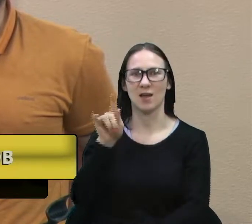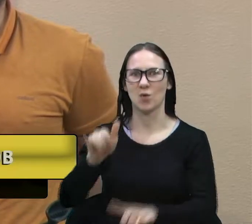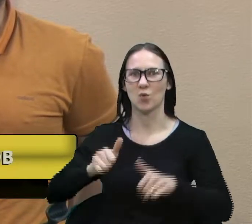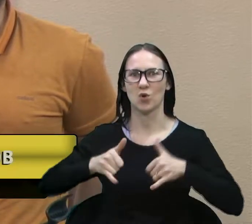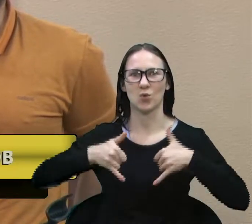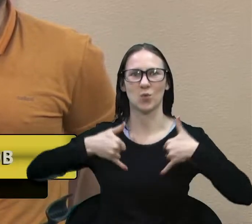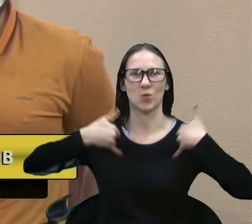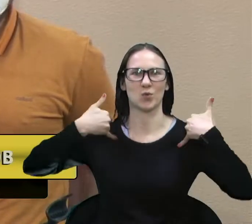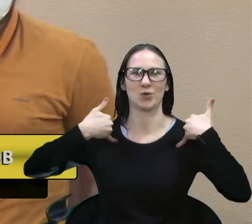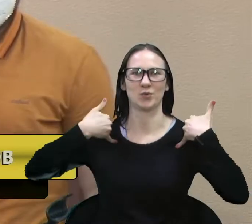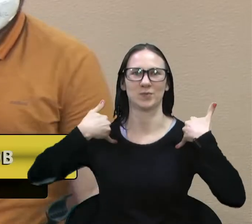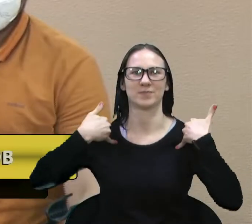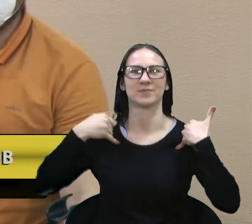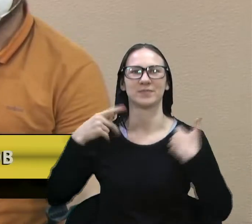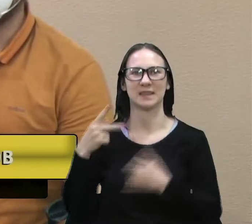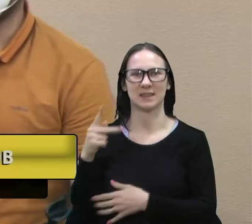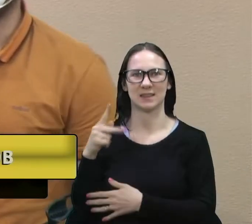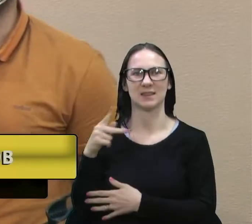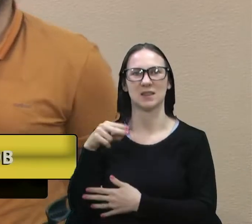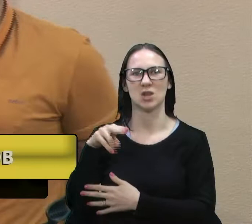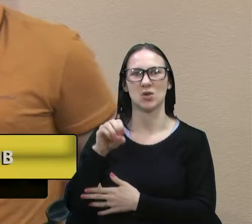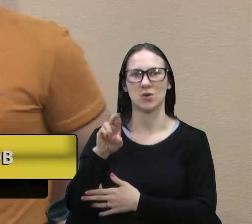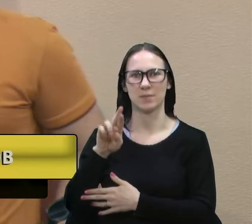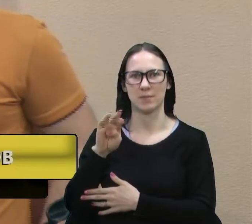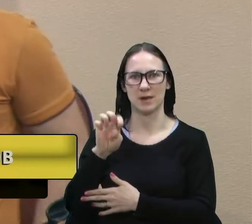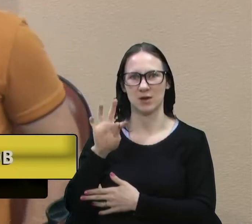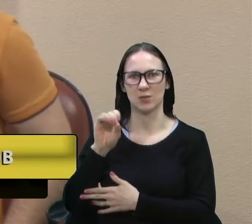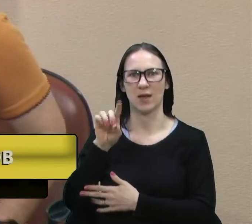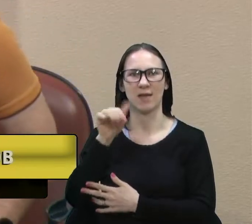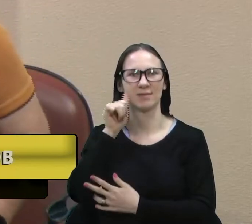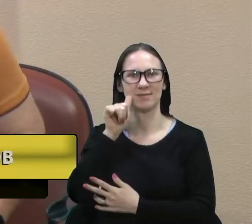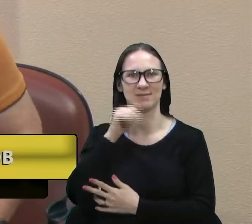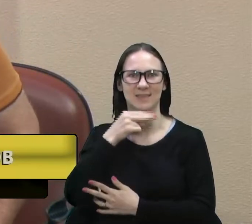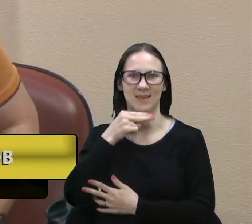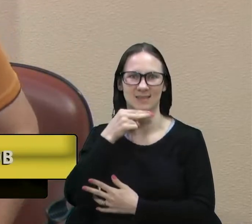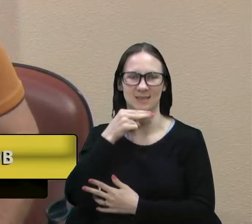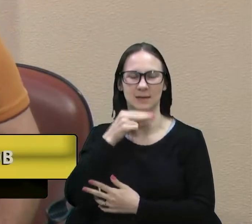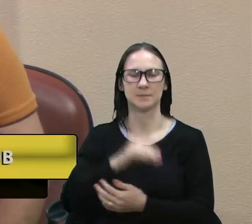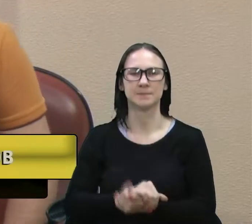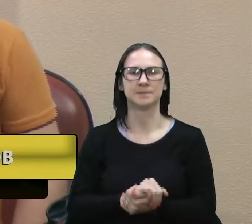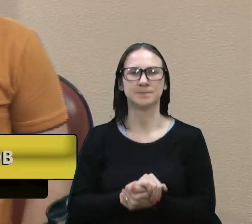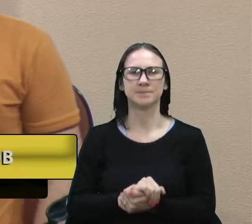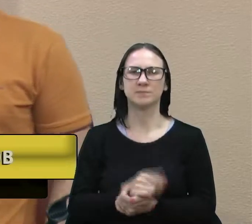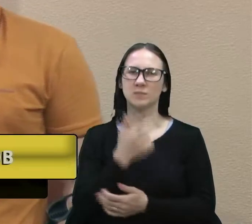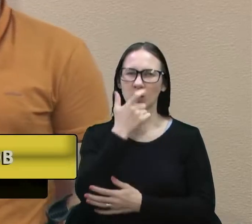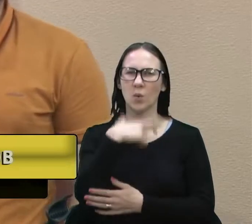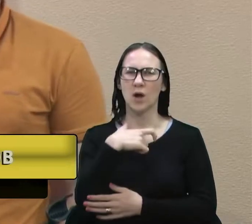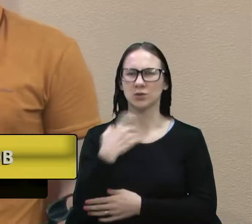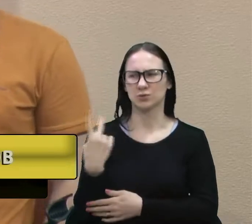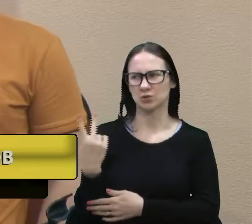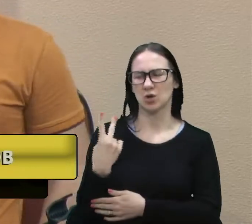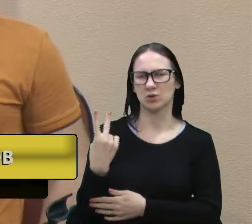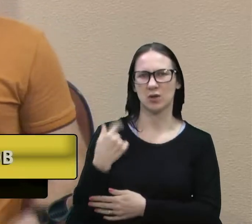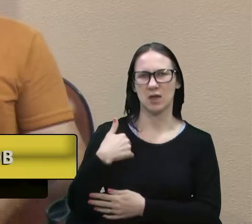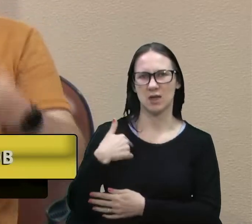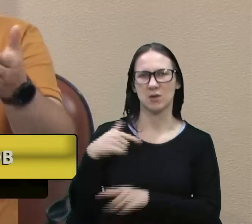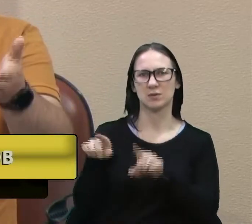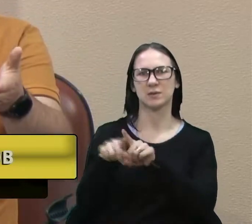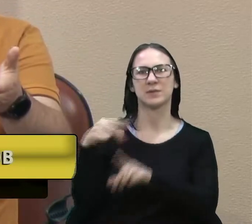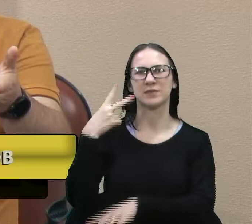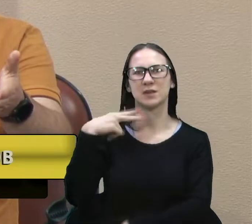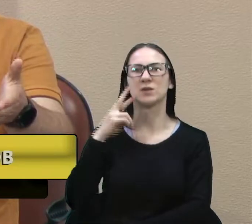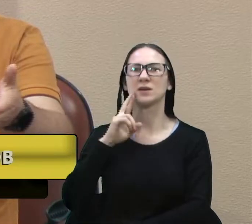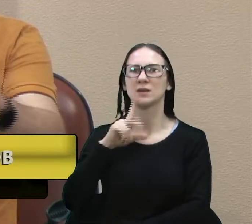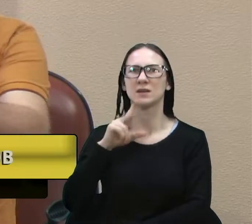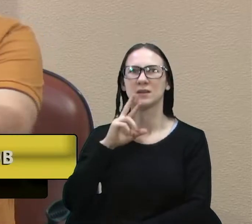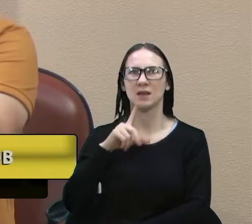Norberto. Sem dúvida nenhuma. E acho que aí e vereador Renato passamos por uma situação muito igual, né? O vereador Renato